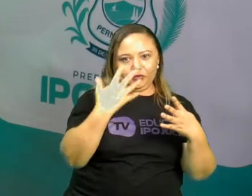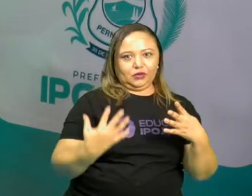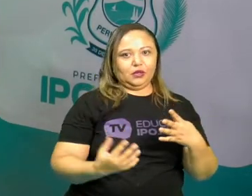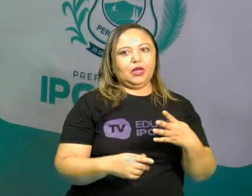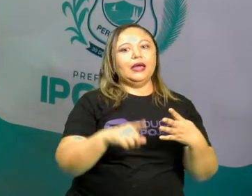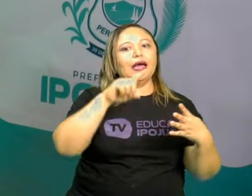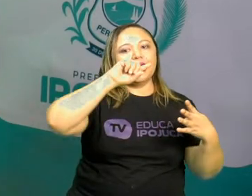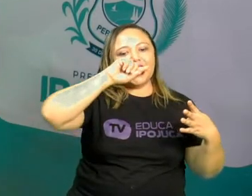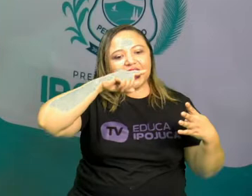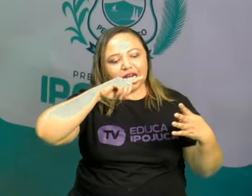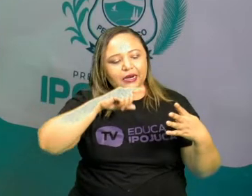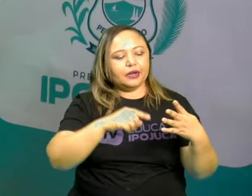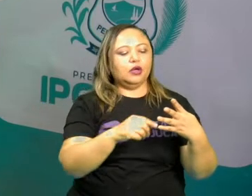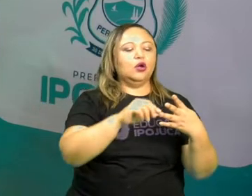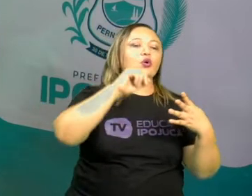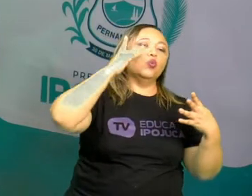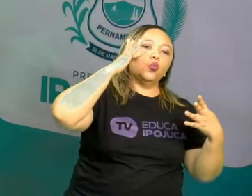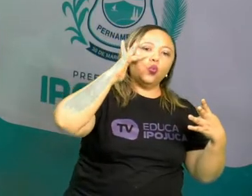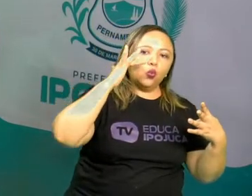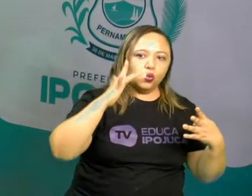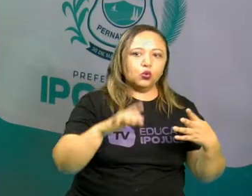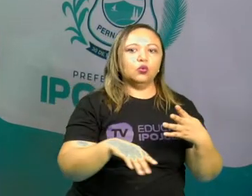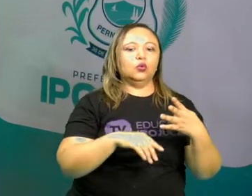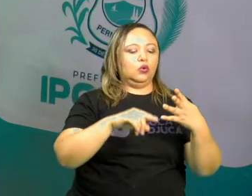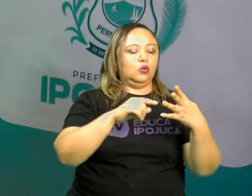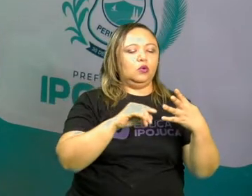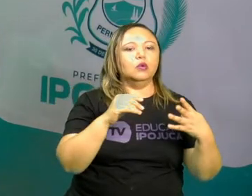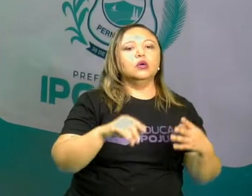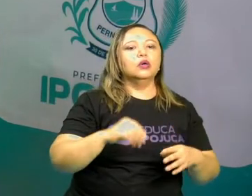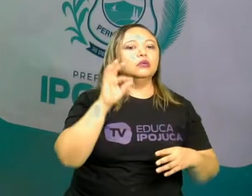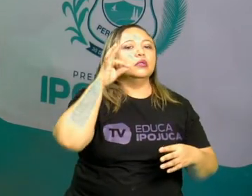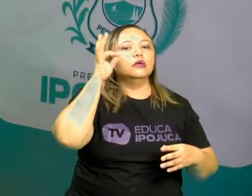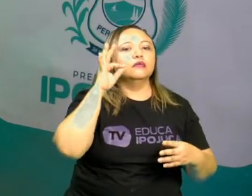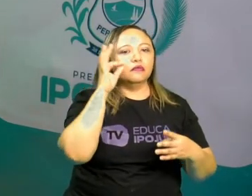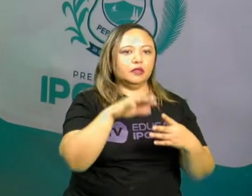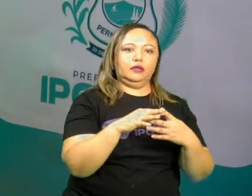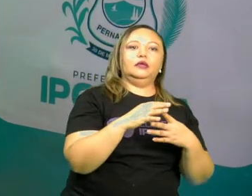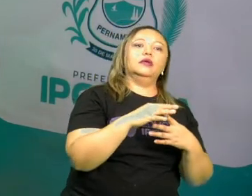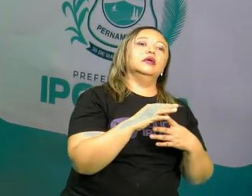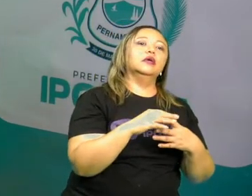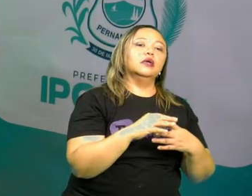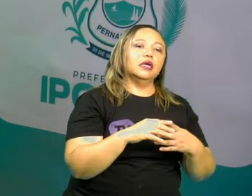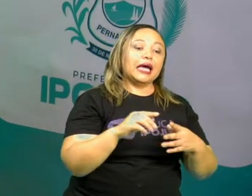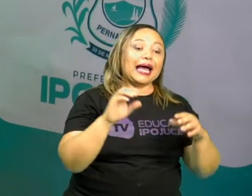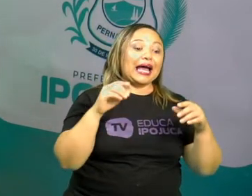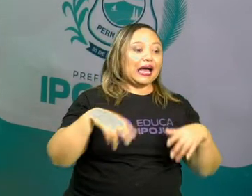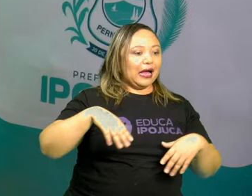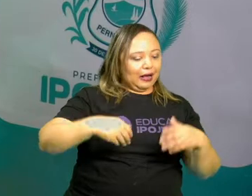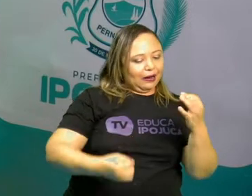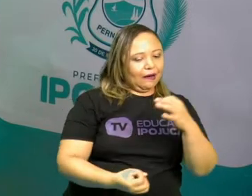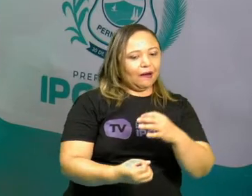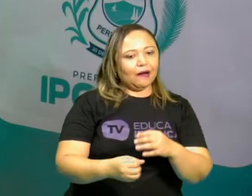o ouro e o café. A criação de gado, ela só veio surgir como ciclo econômico depois